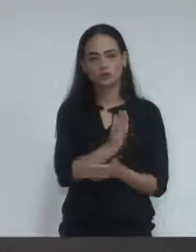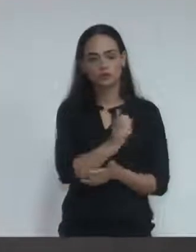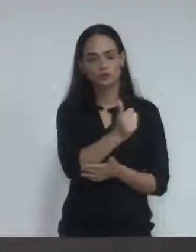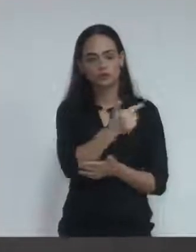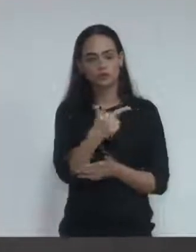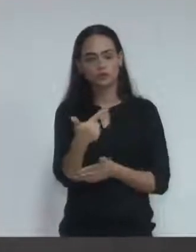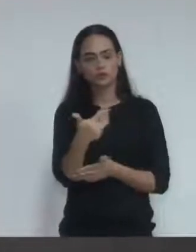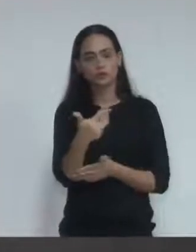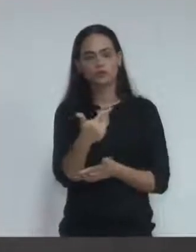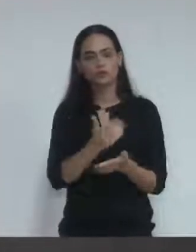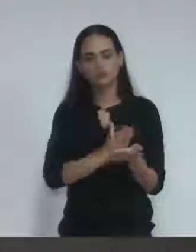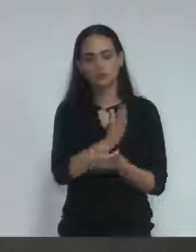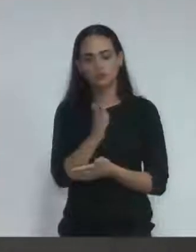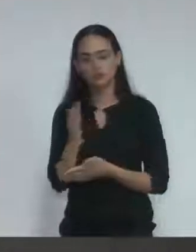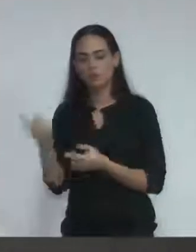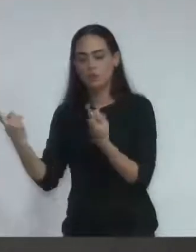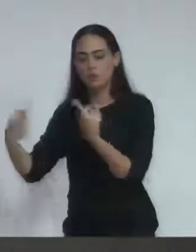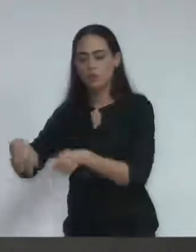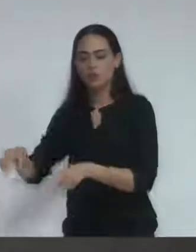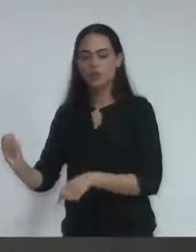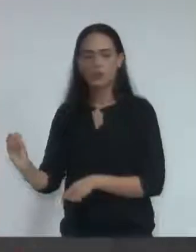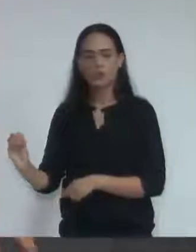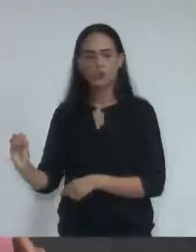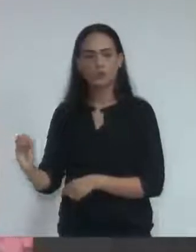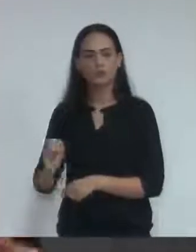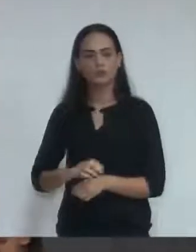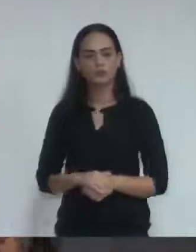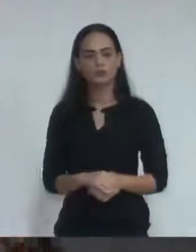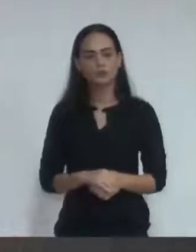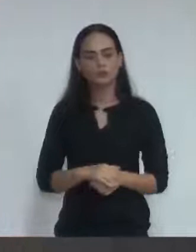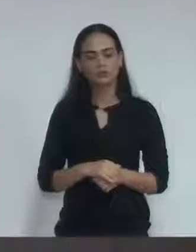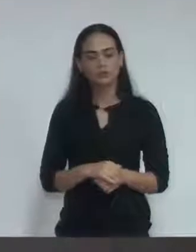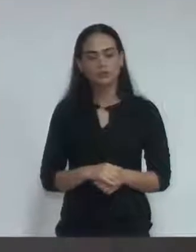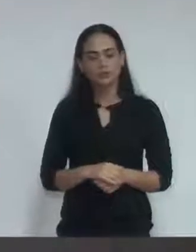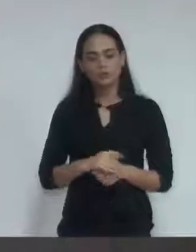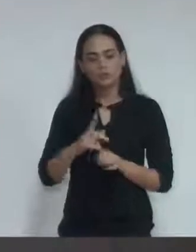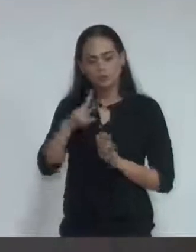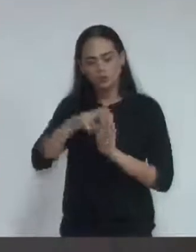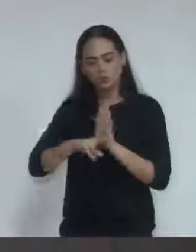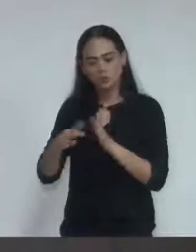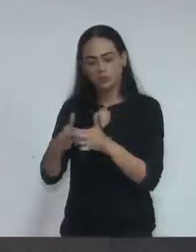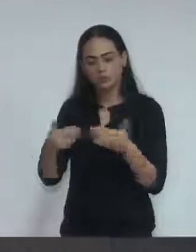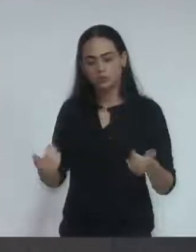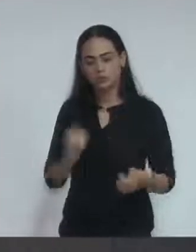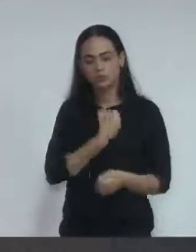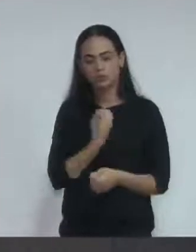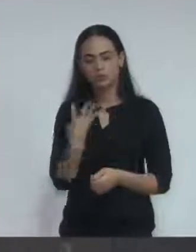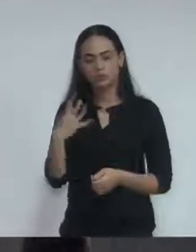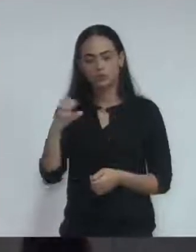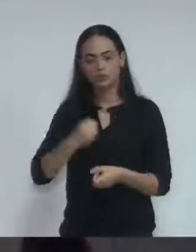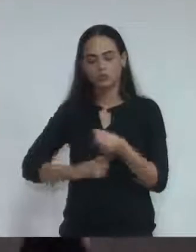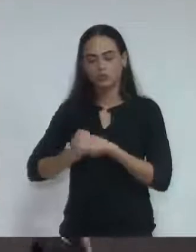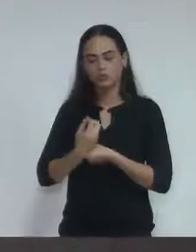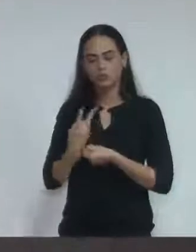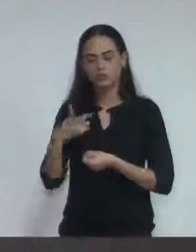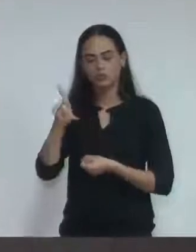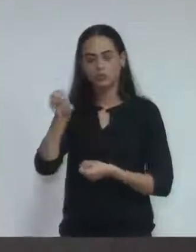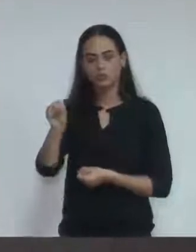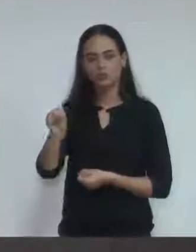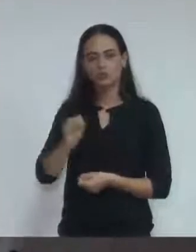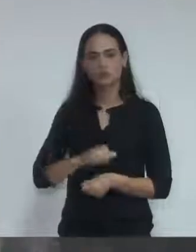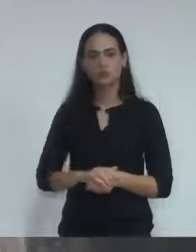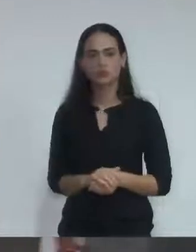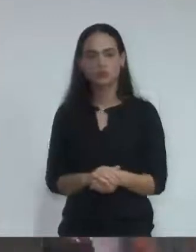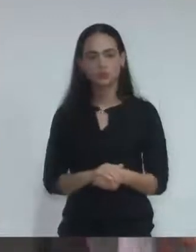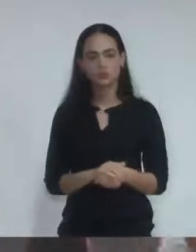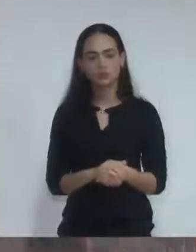favoráveis, nenhum em contrário. Requerimento número 40 de 2018. Autoria vereadora dos PC. Requeremos, termos constitucionais,